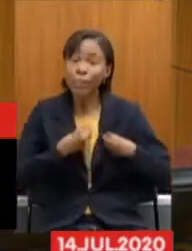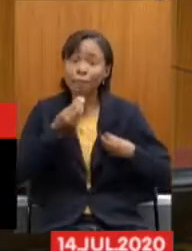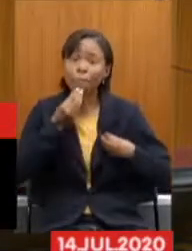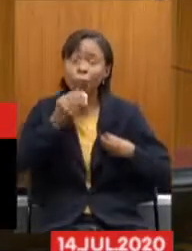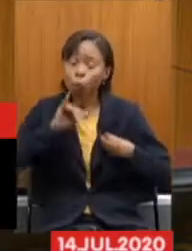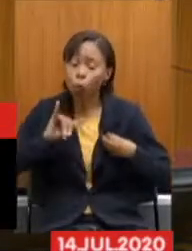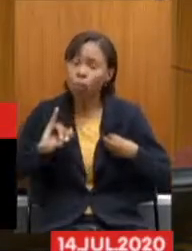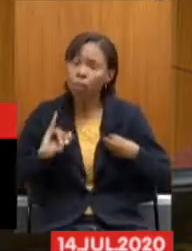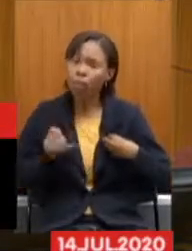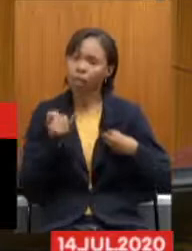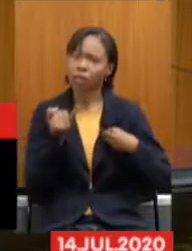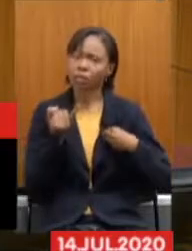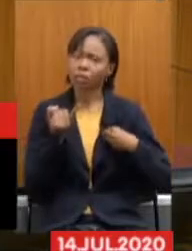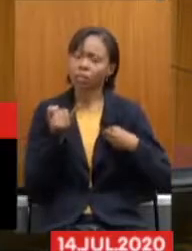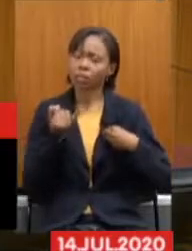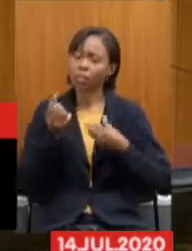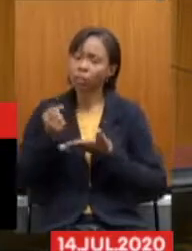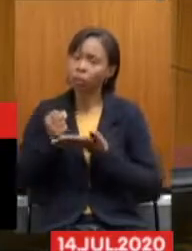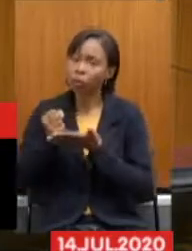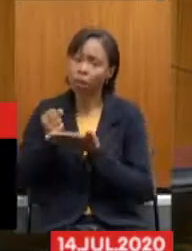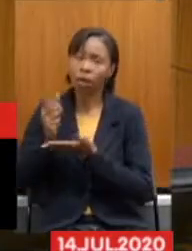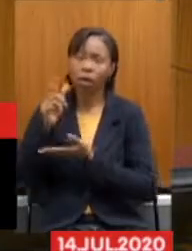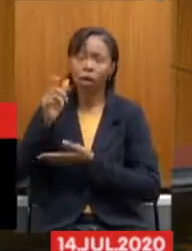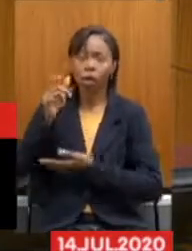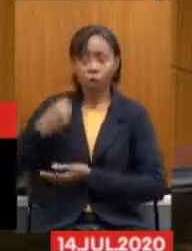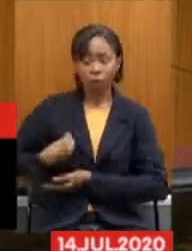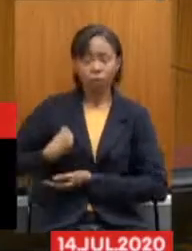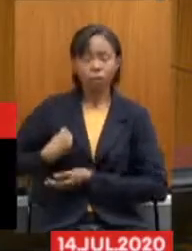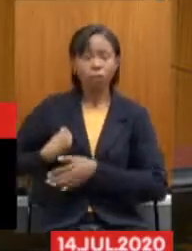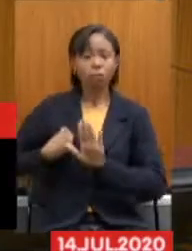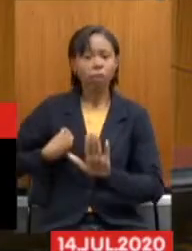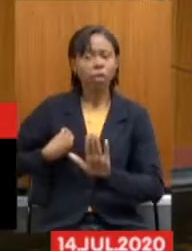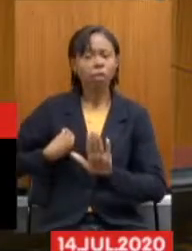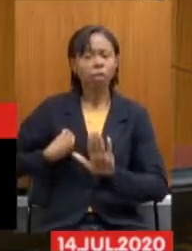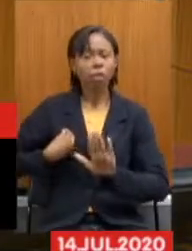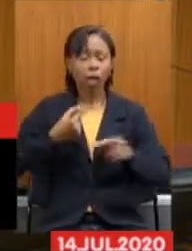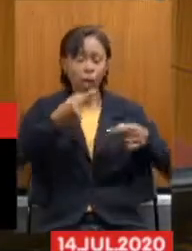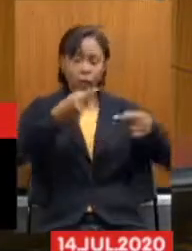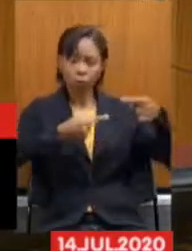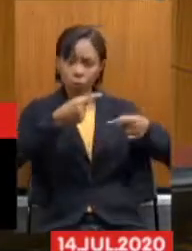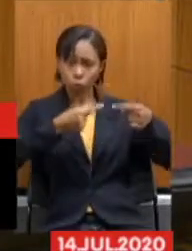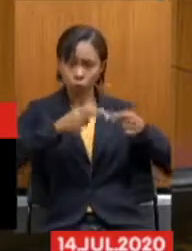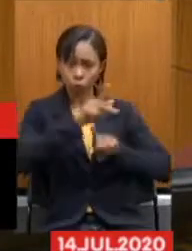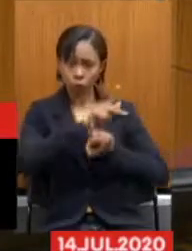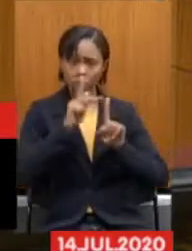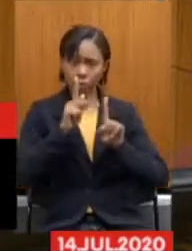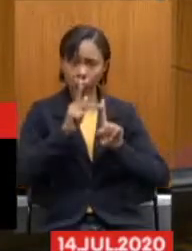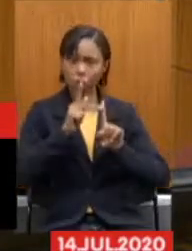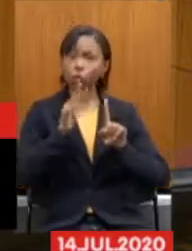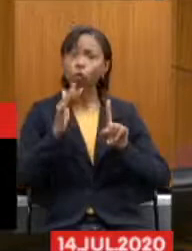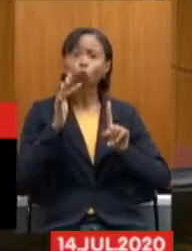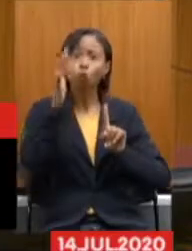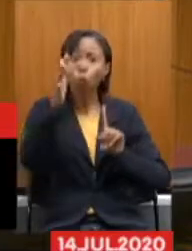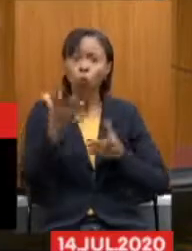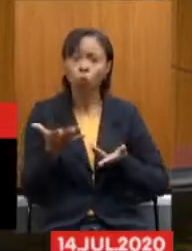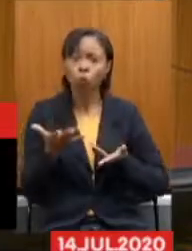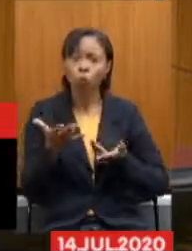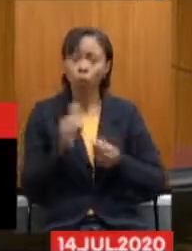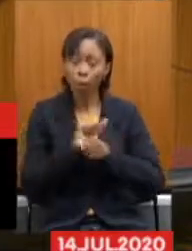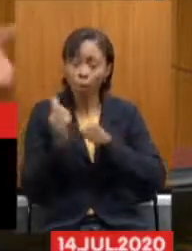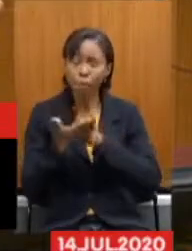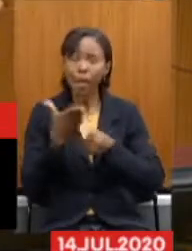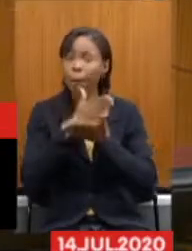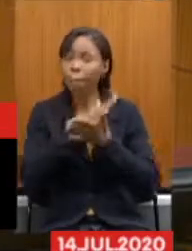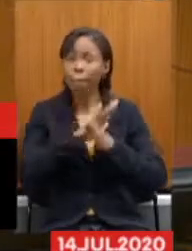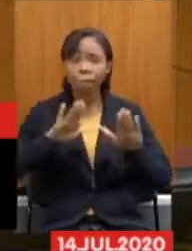e faça essa discussão da necessidade ou não da reforma quando acabar a pandemia, quando tivermos uma